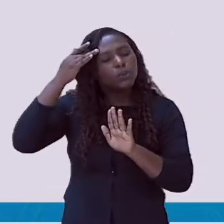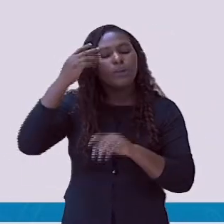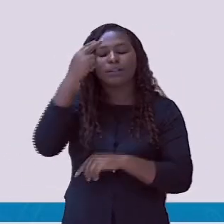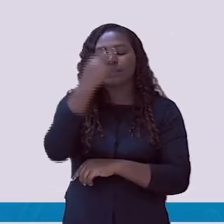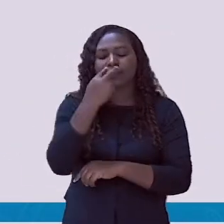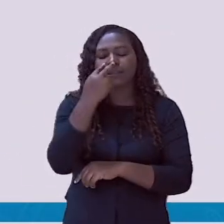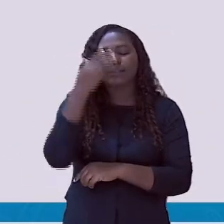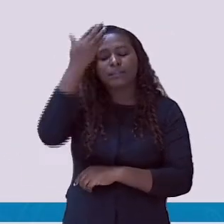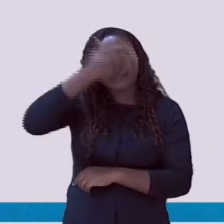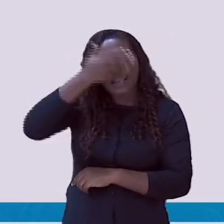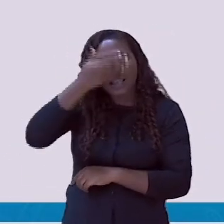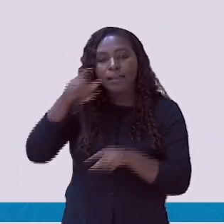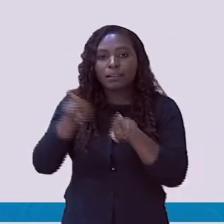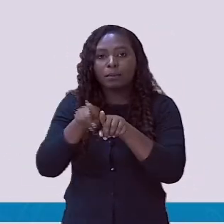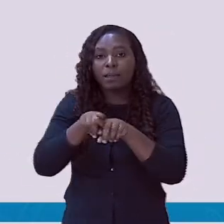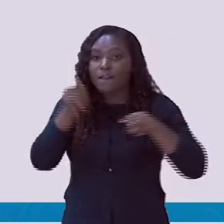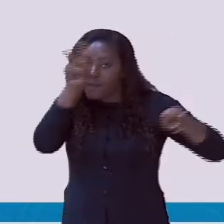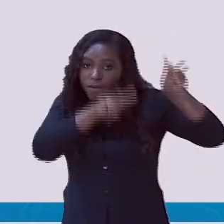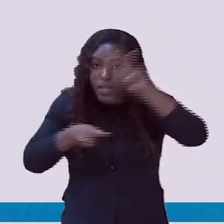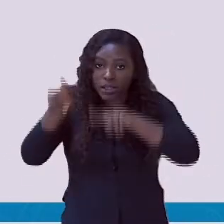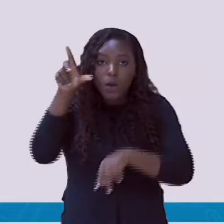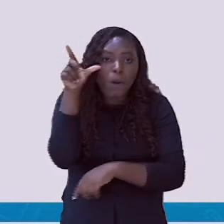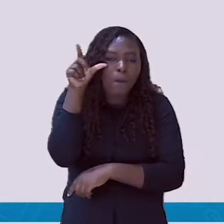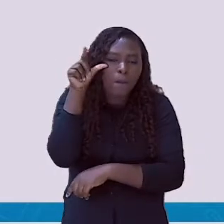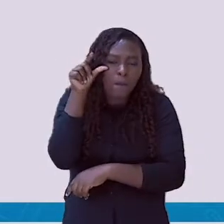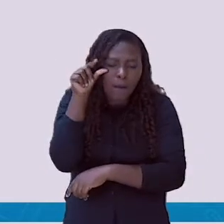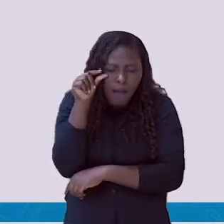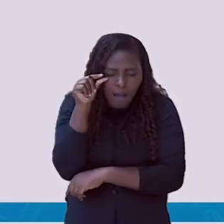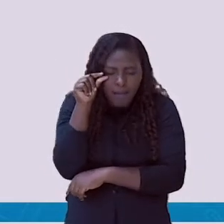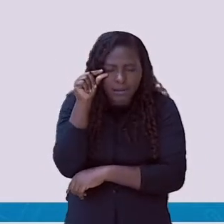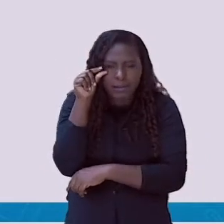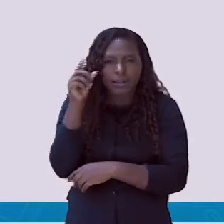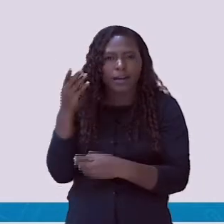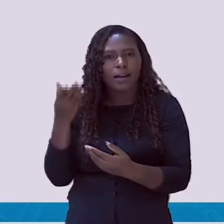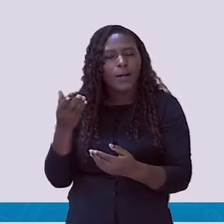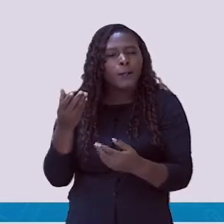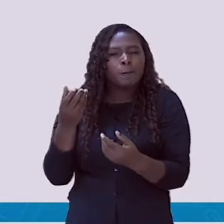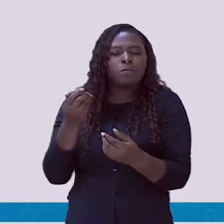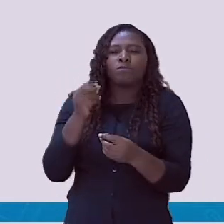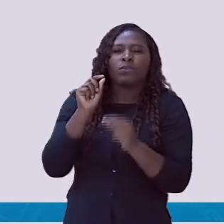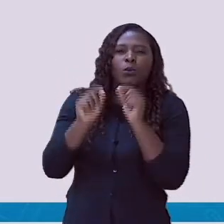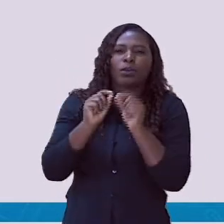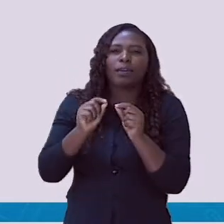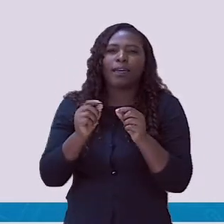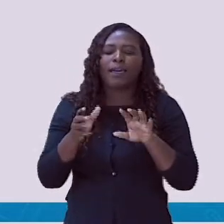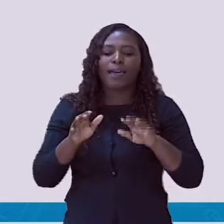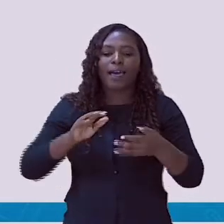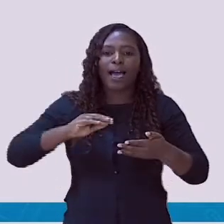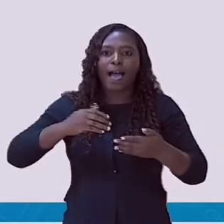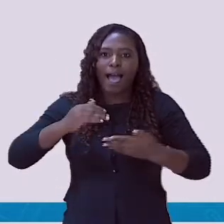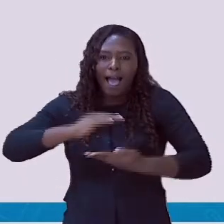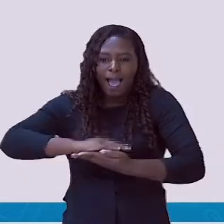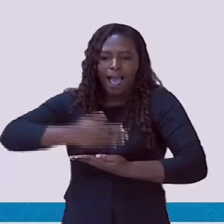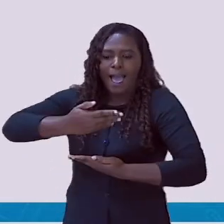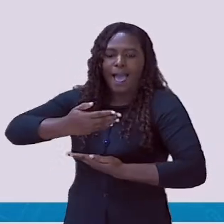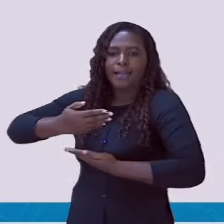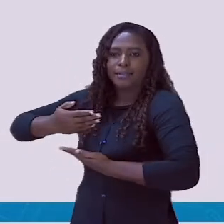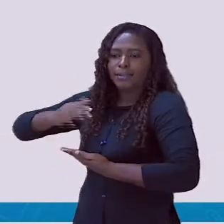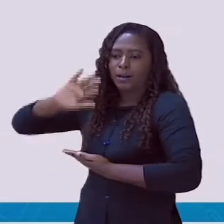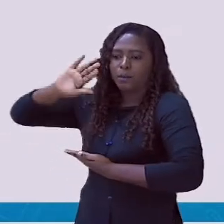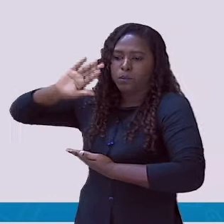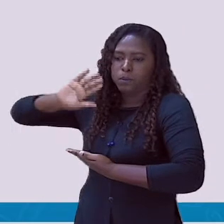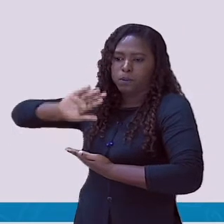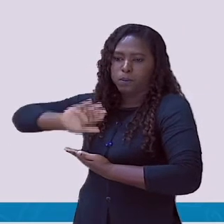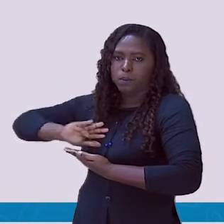meio dos programas especializados, como os de leitores de tela e os sintetizadores de voz. Estes